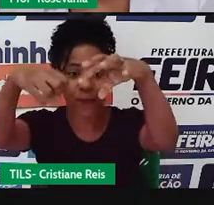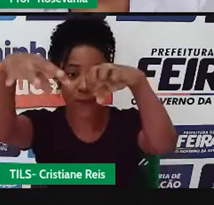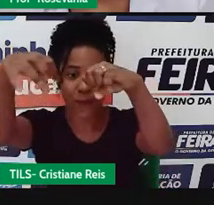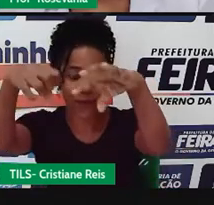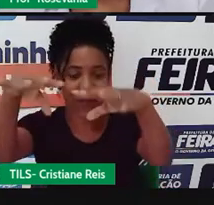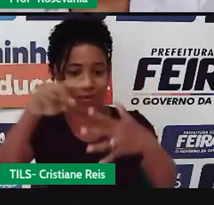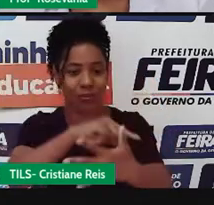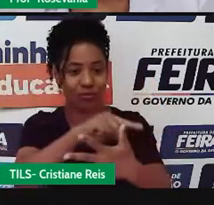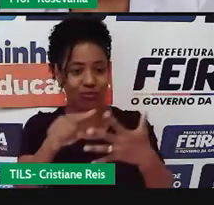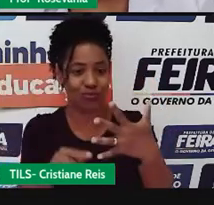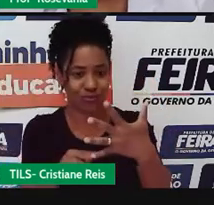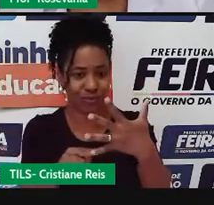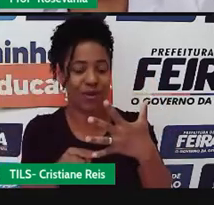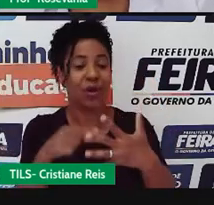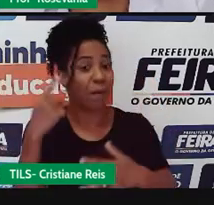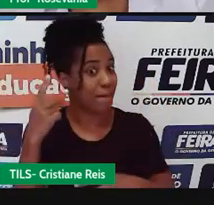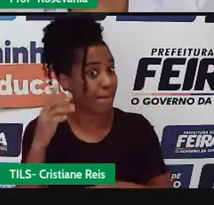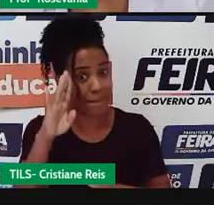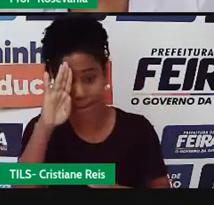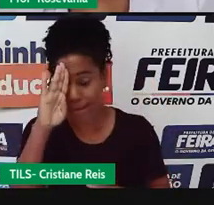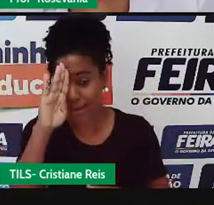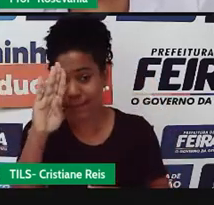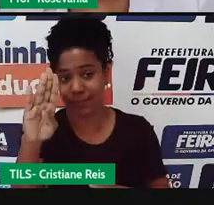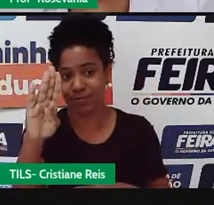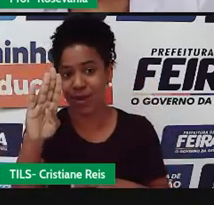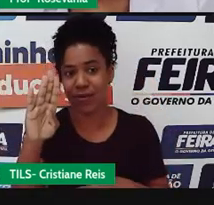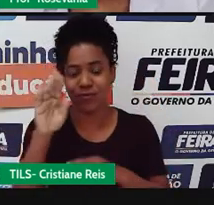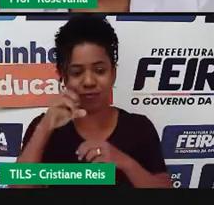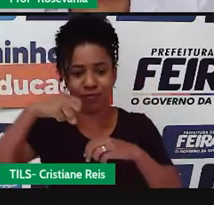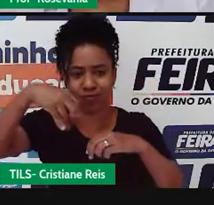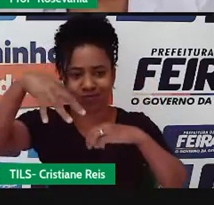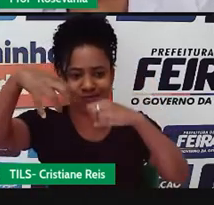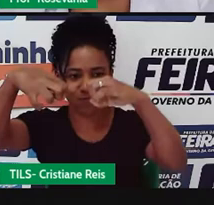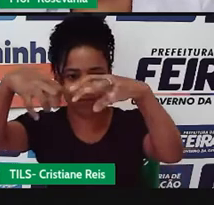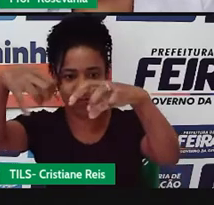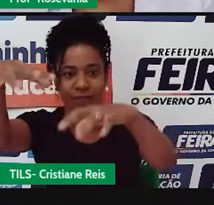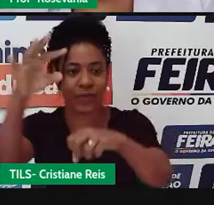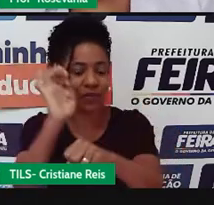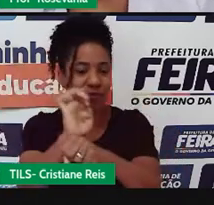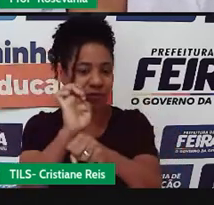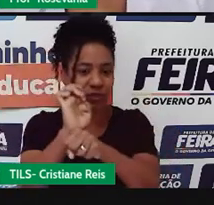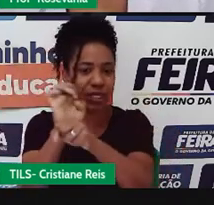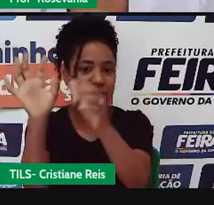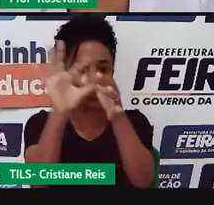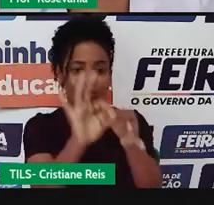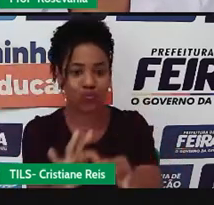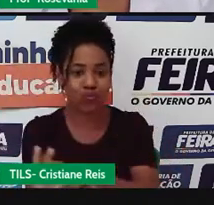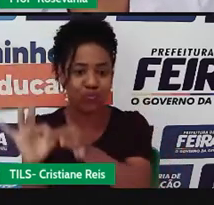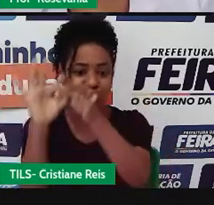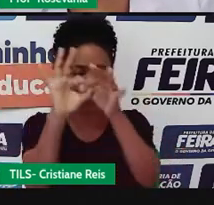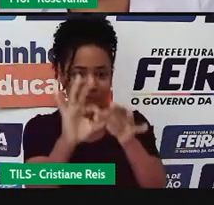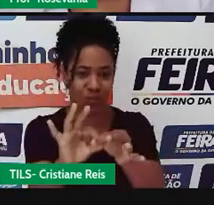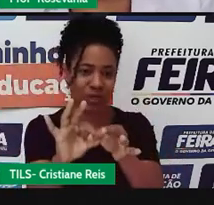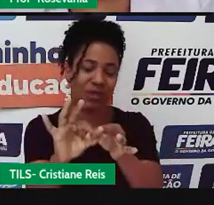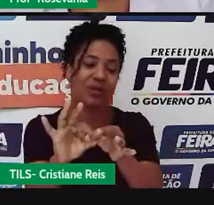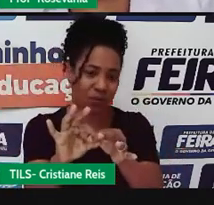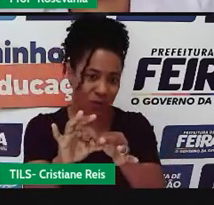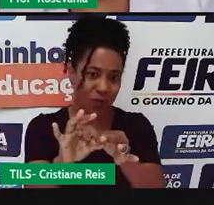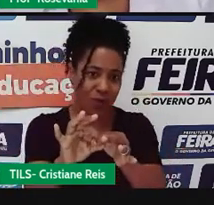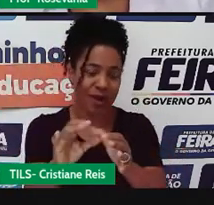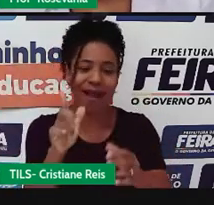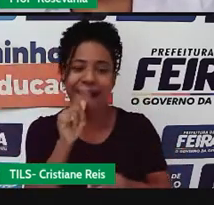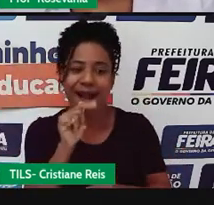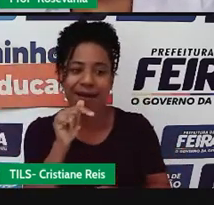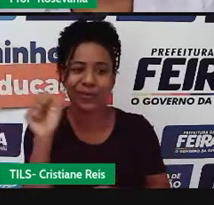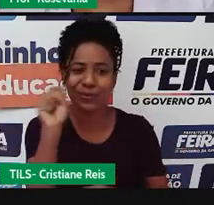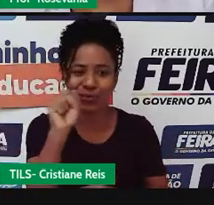considerado, né, o rio de integração nacional. São vários estados que eles integram, né. E aí ele vai passando. a